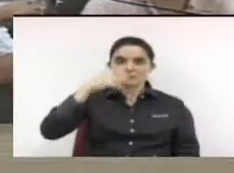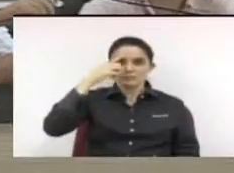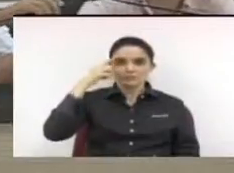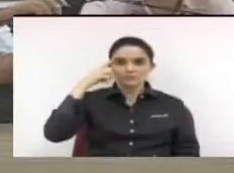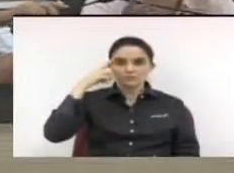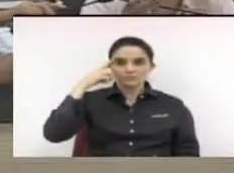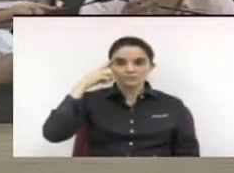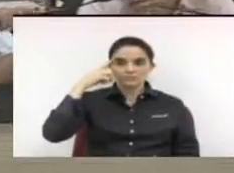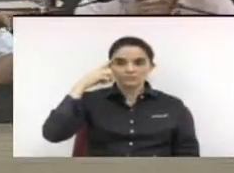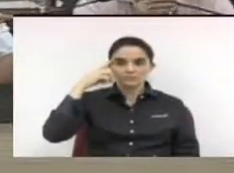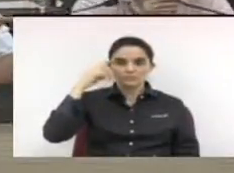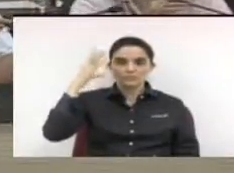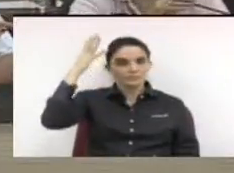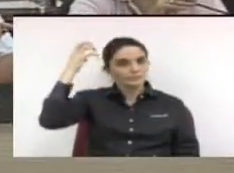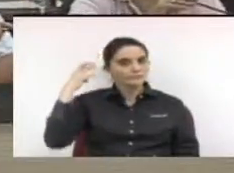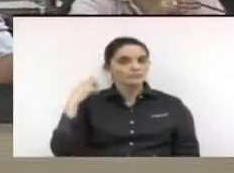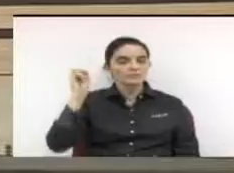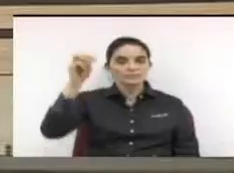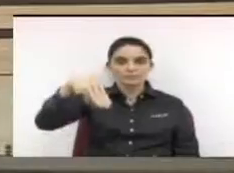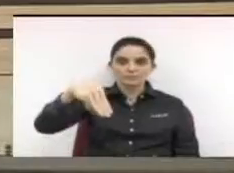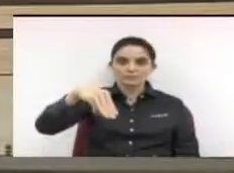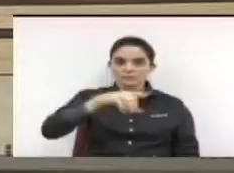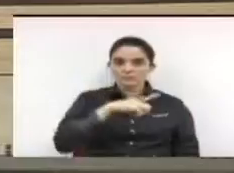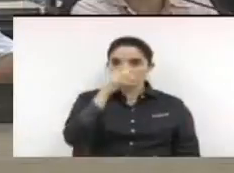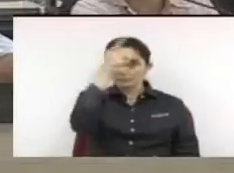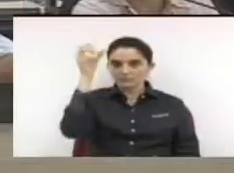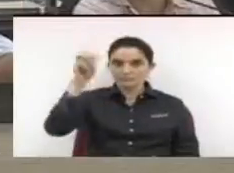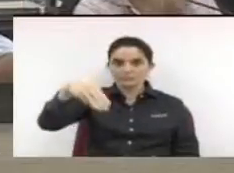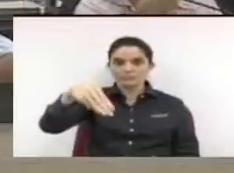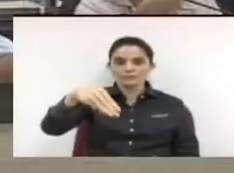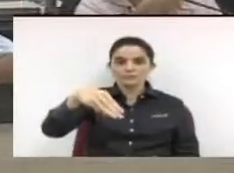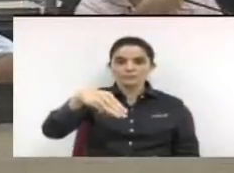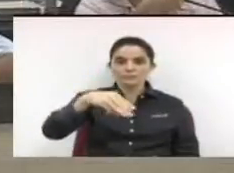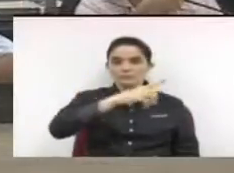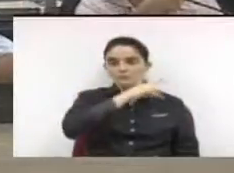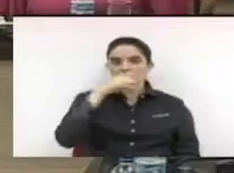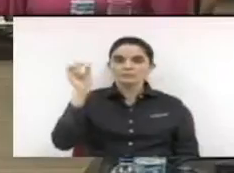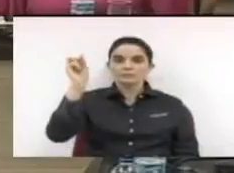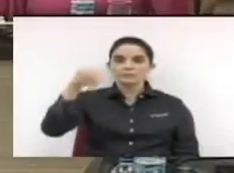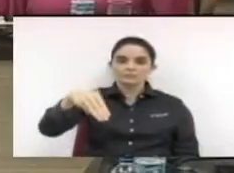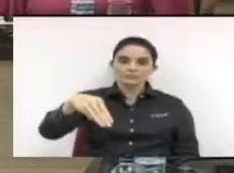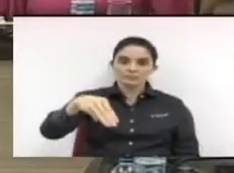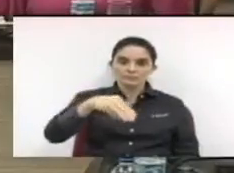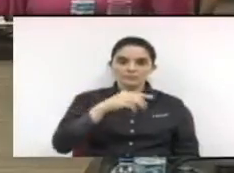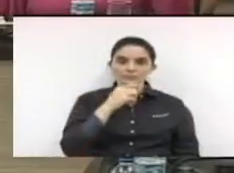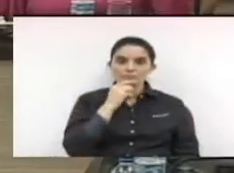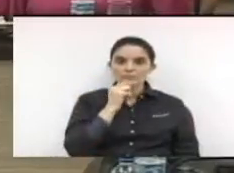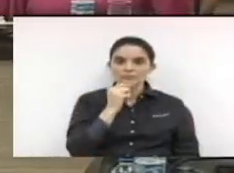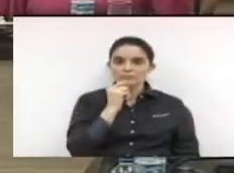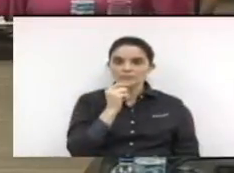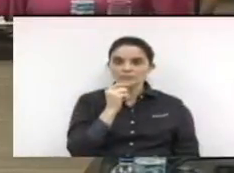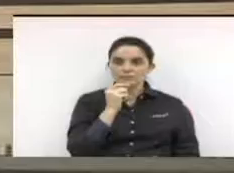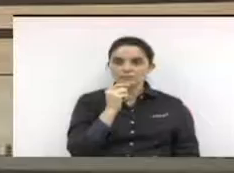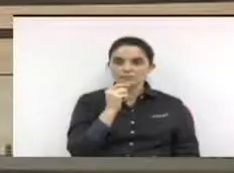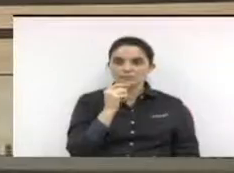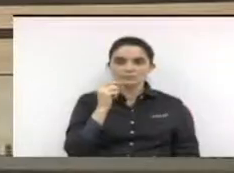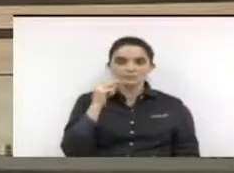Doutor Júlio. Lubogo. Sim. Luizinho da Casa Quil. Sim. Doutor Amara da Costa. Sim. Doutor Raul.